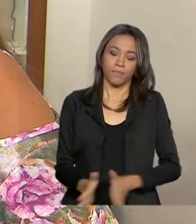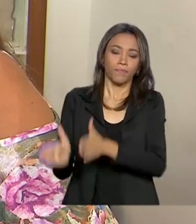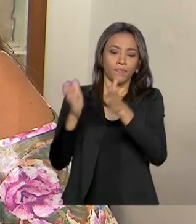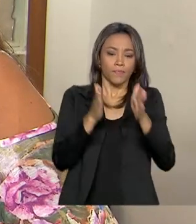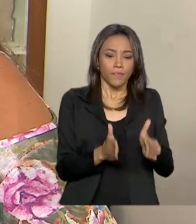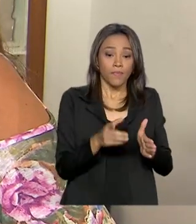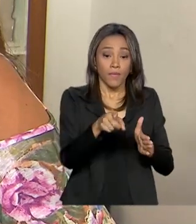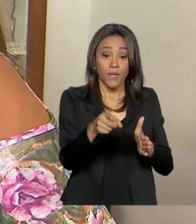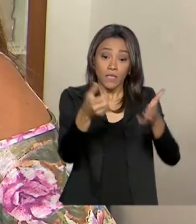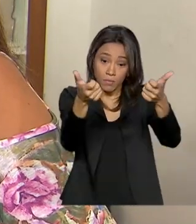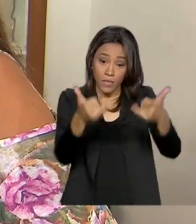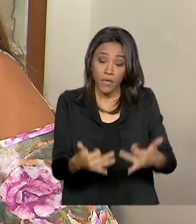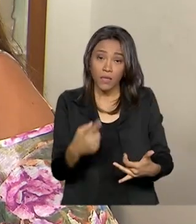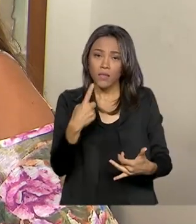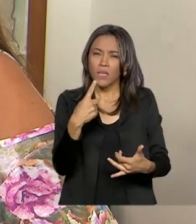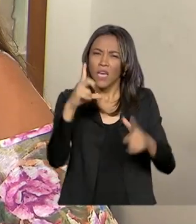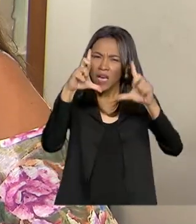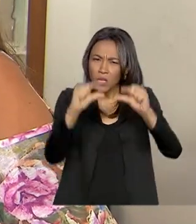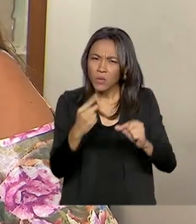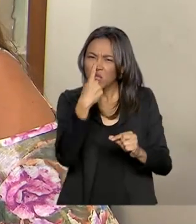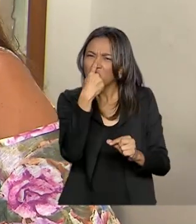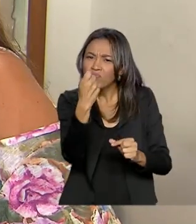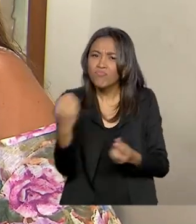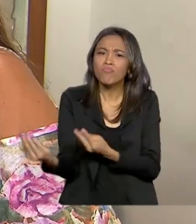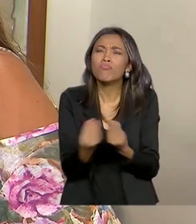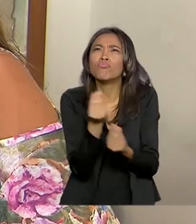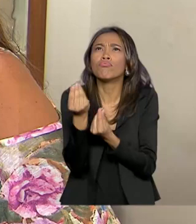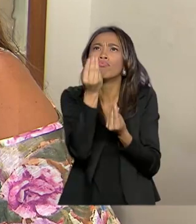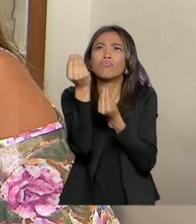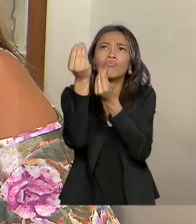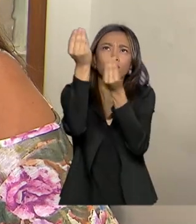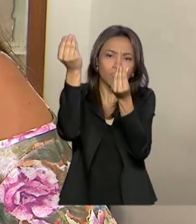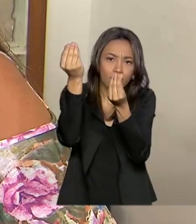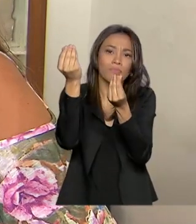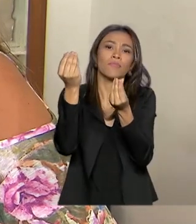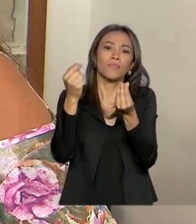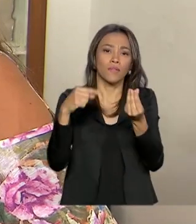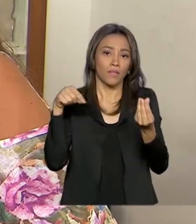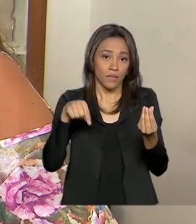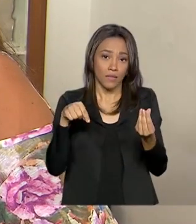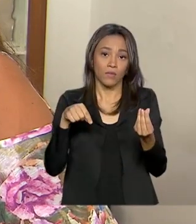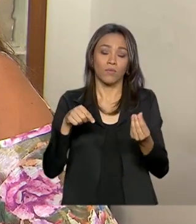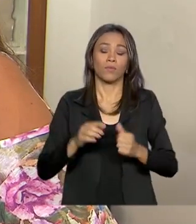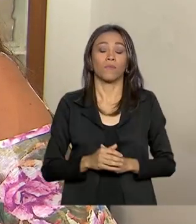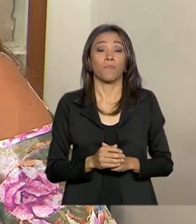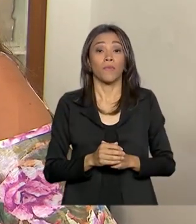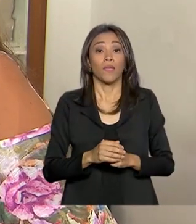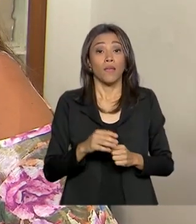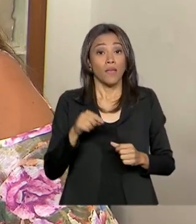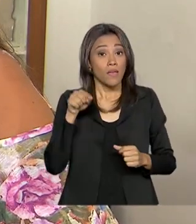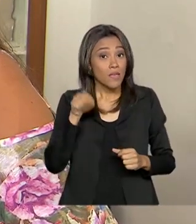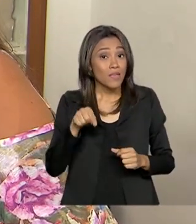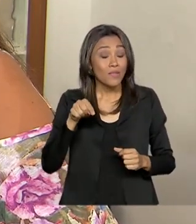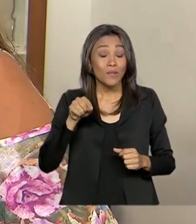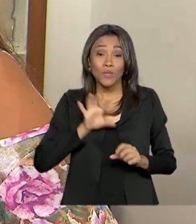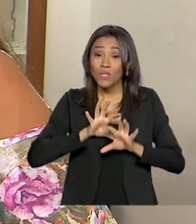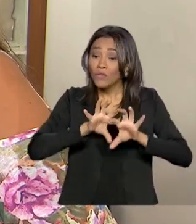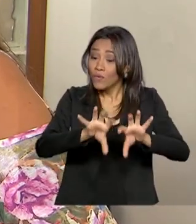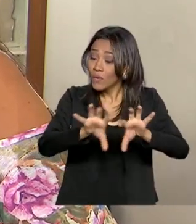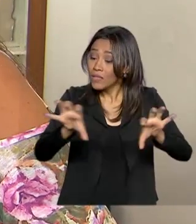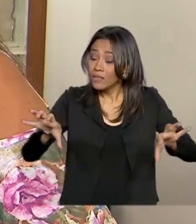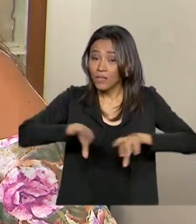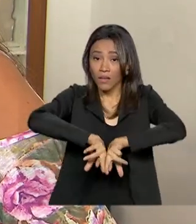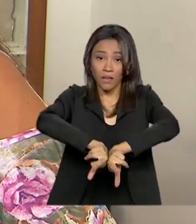redução de emissões e a própria contribuição dos biocombustíveis, ele se reflete em diversos setores,